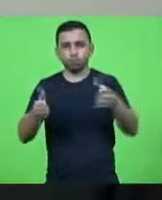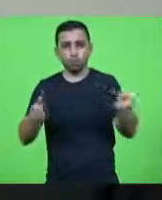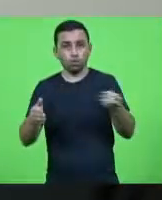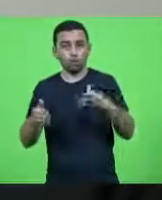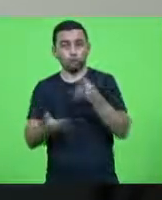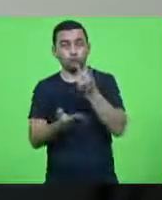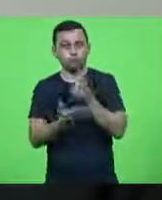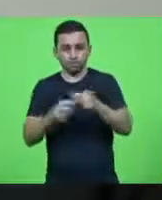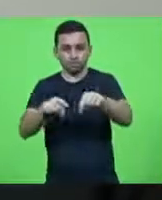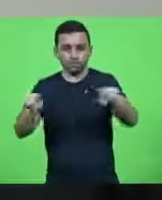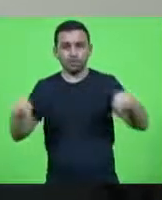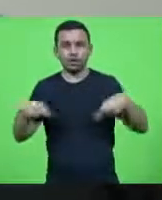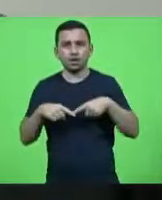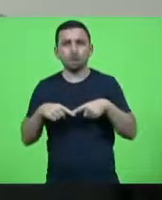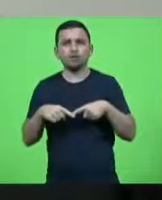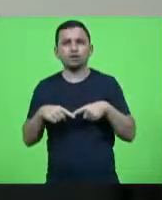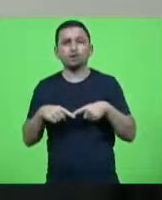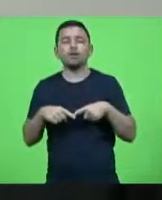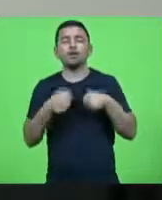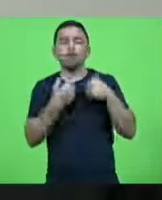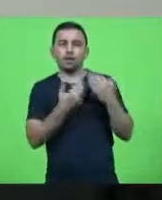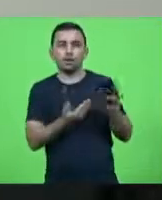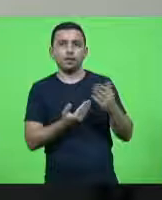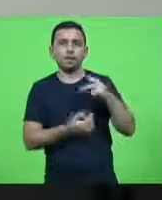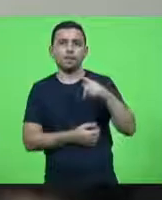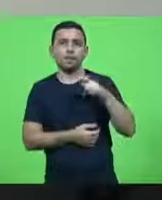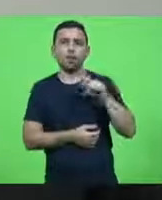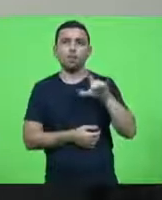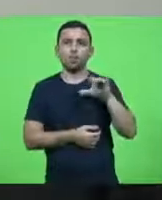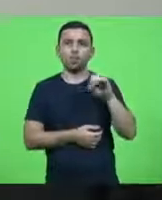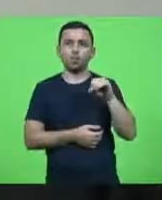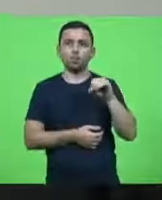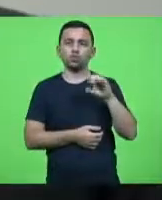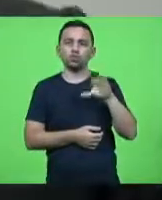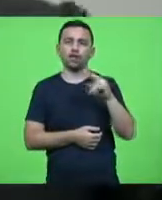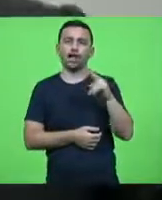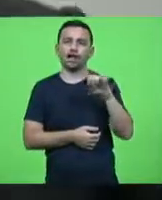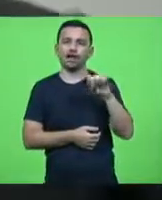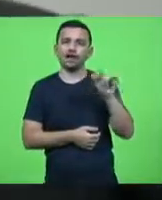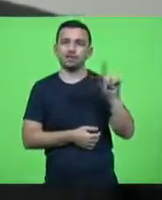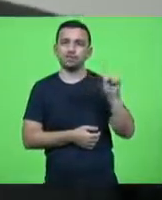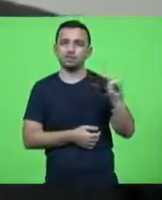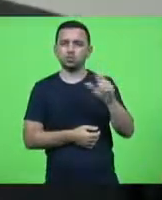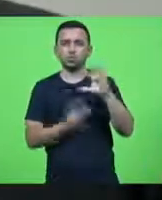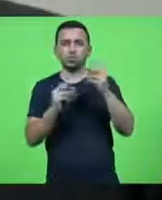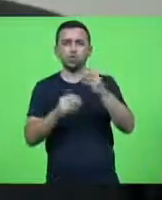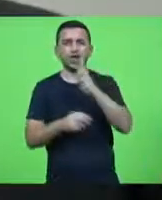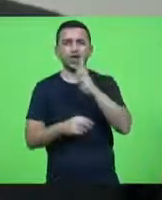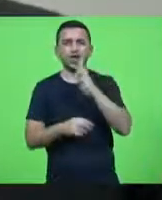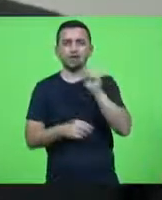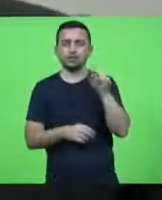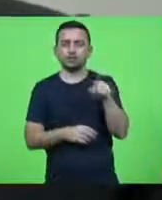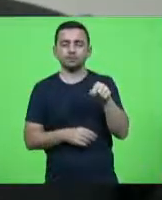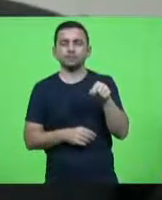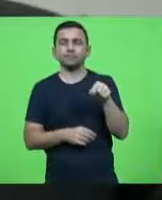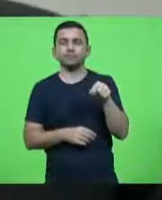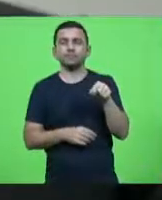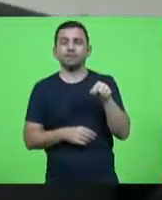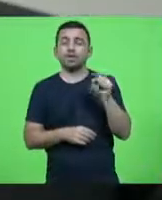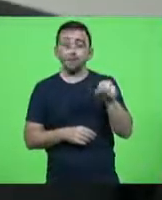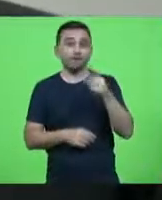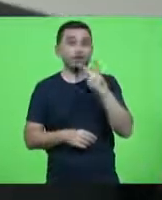ele disse o Paulo Chagas ele tem um ele é muito reconhecido aqui com grande credibilidade ele fala o seguinte